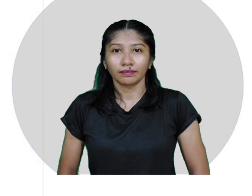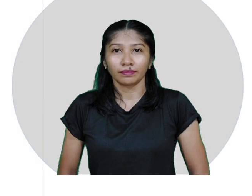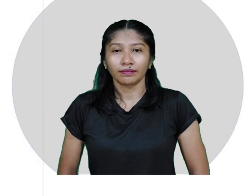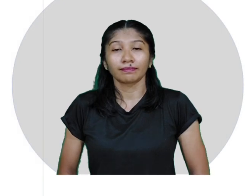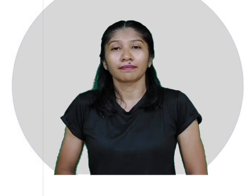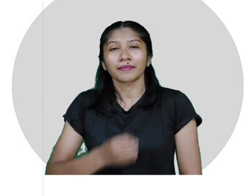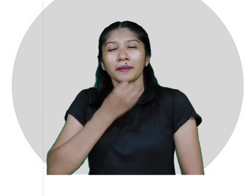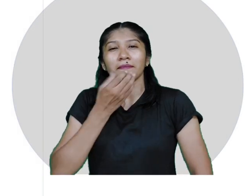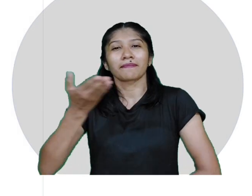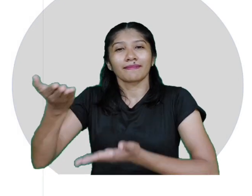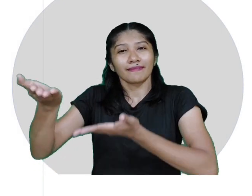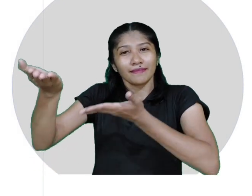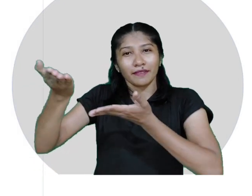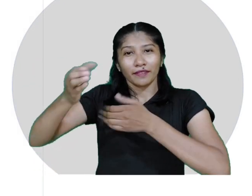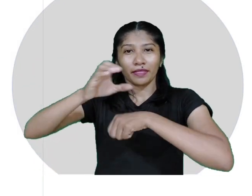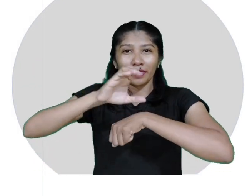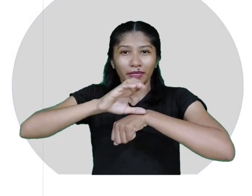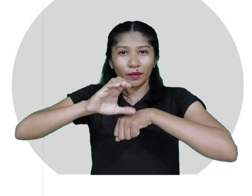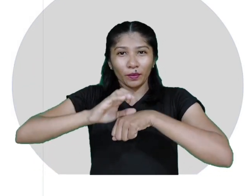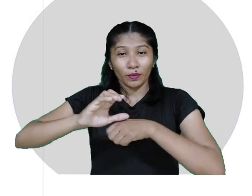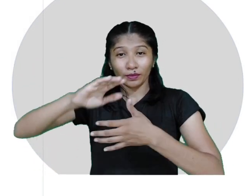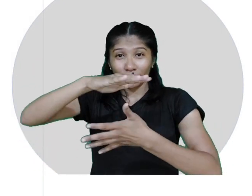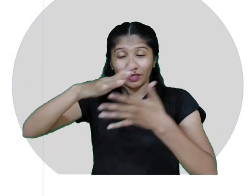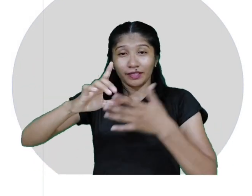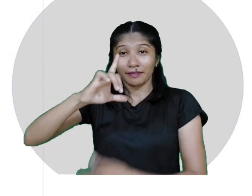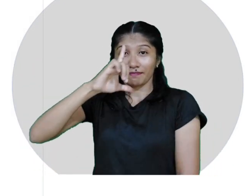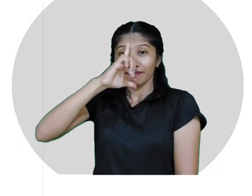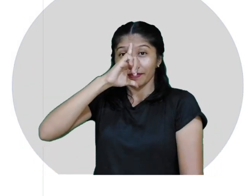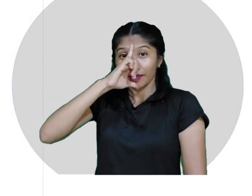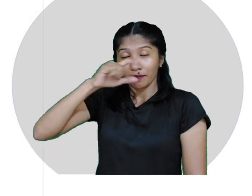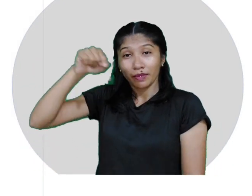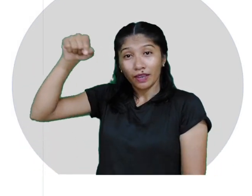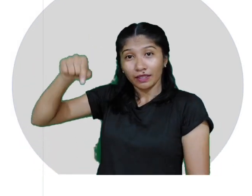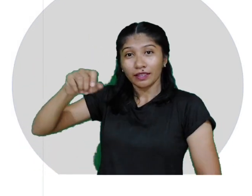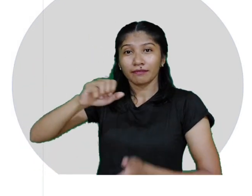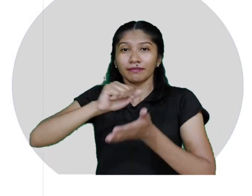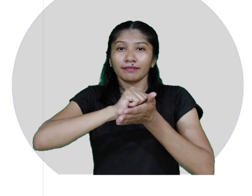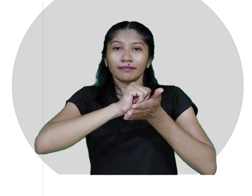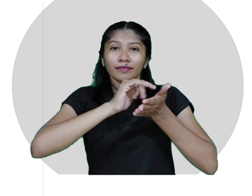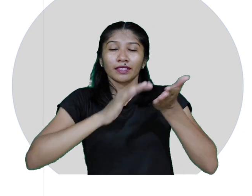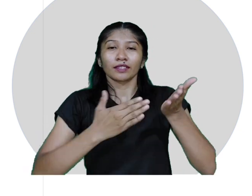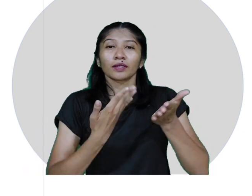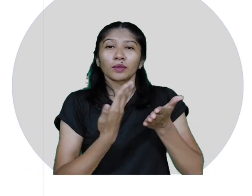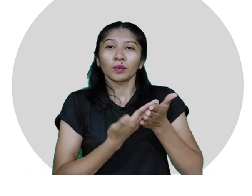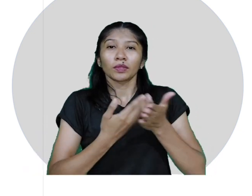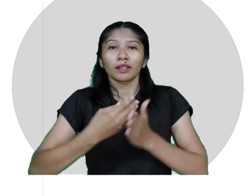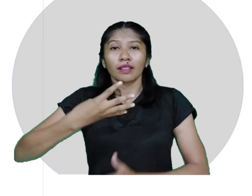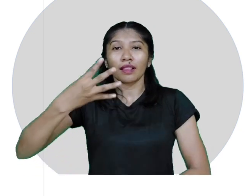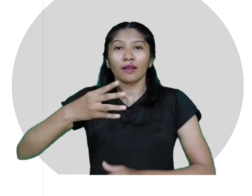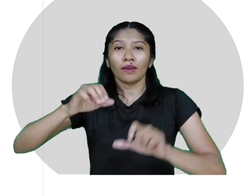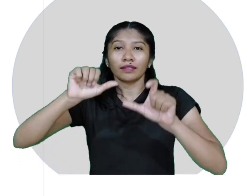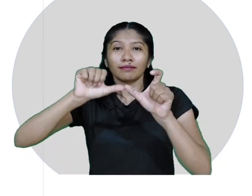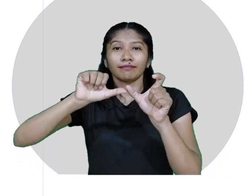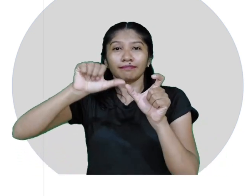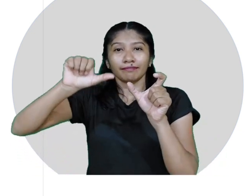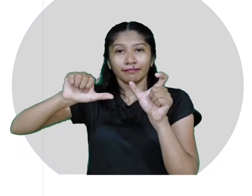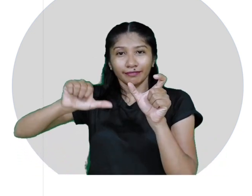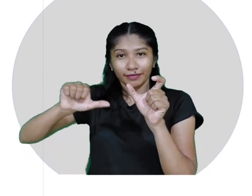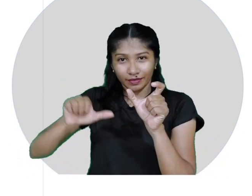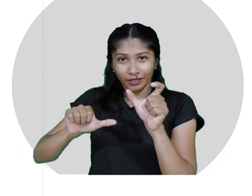Seja bem-vindo ao curso Latim em Libras. Nesta lição, estudaremos a quarta declinação,